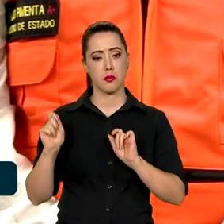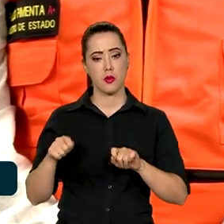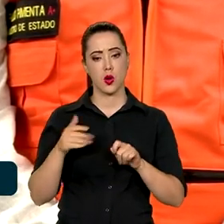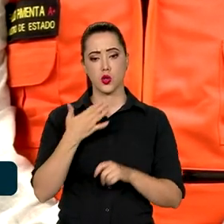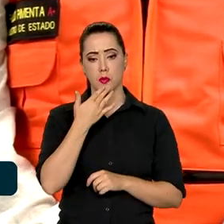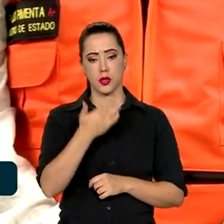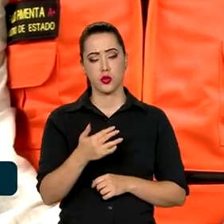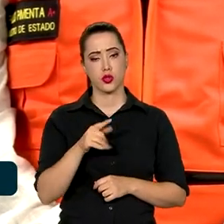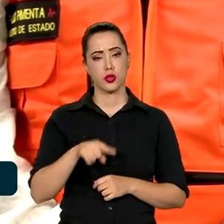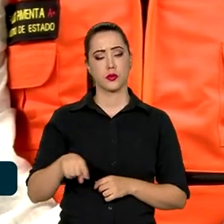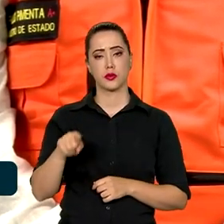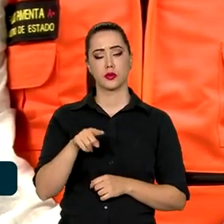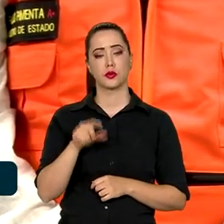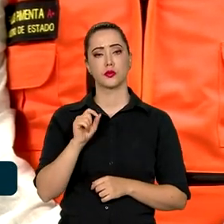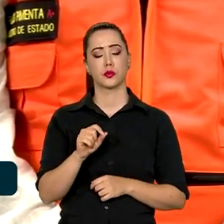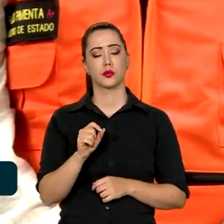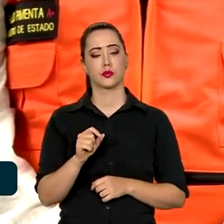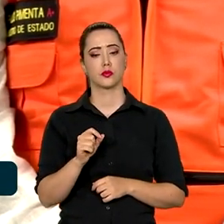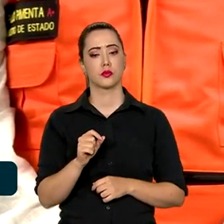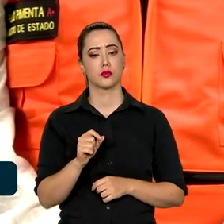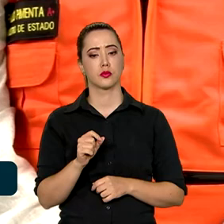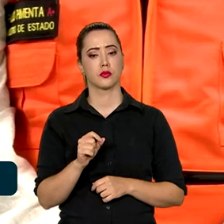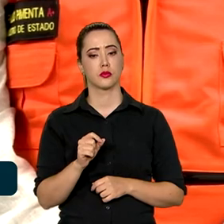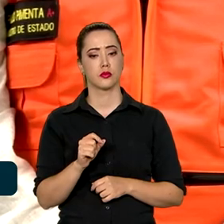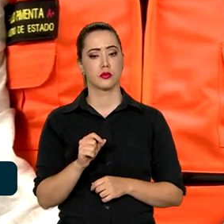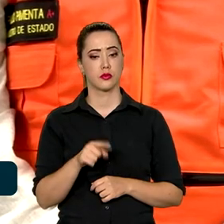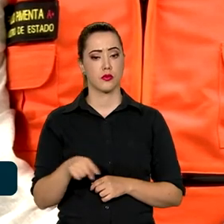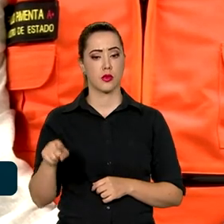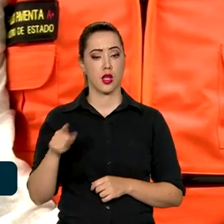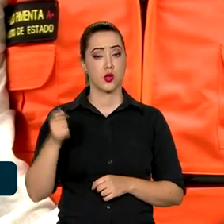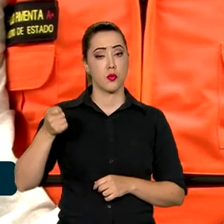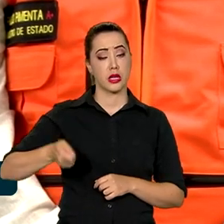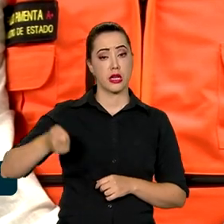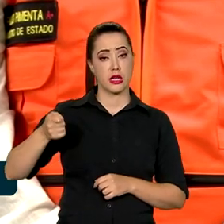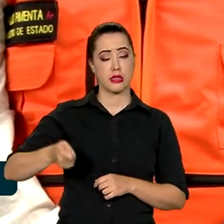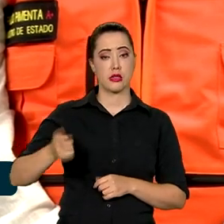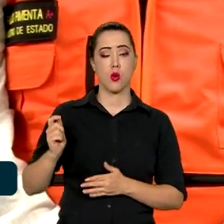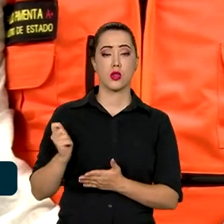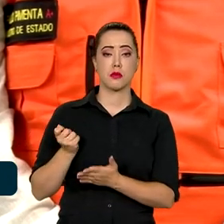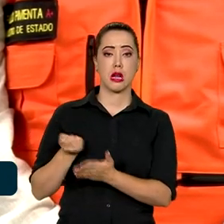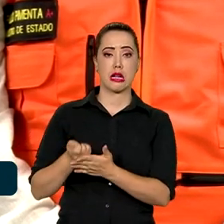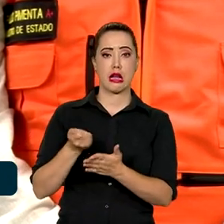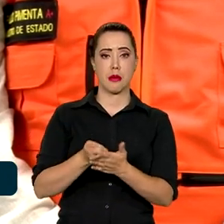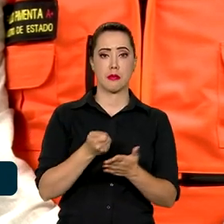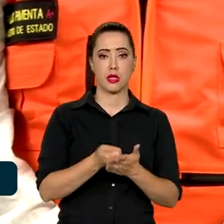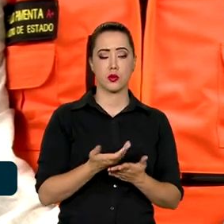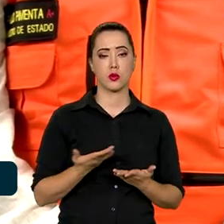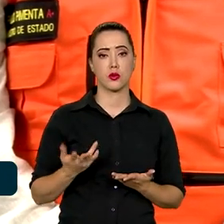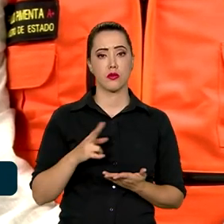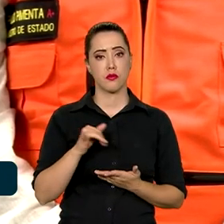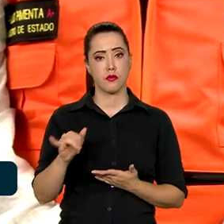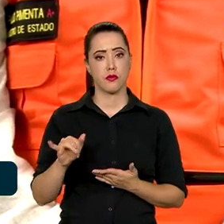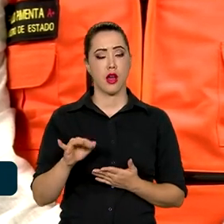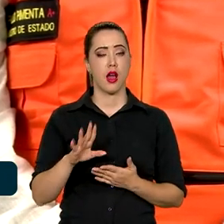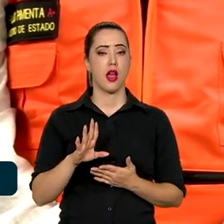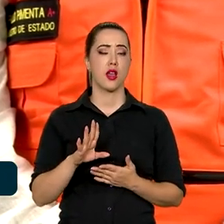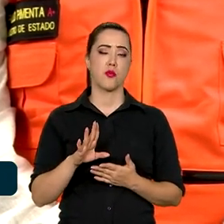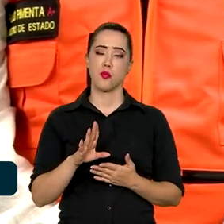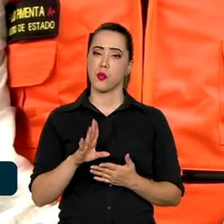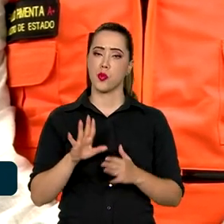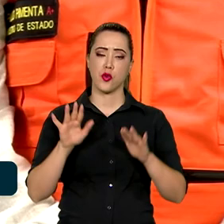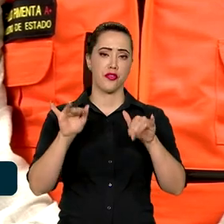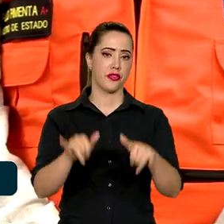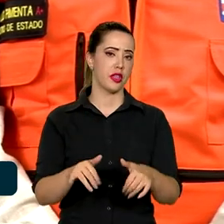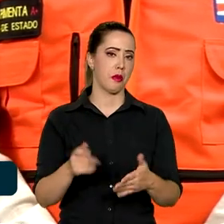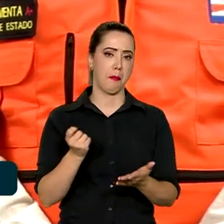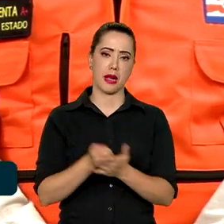pedir que essa obrigação, esse pagamento, essa prestação vá para o final, seja ela de